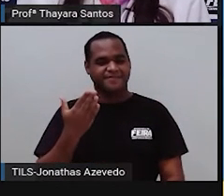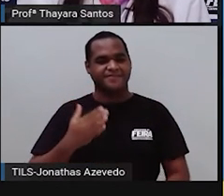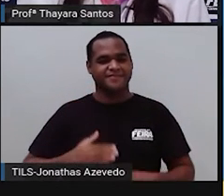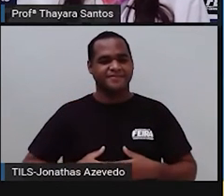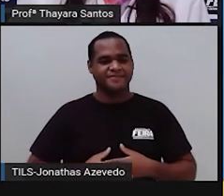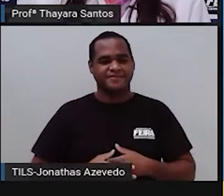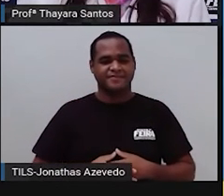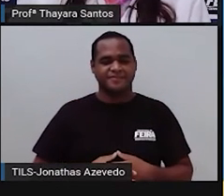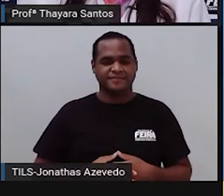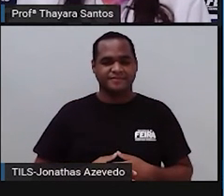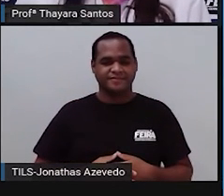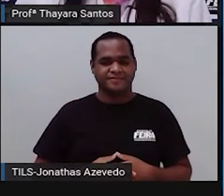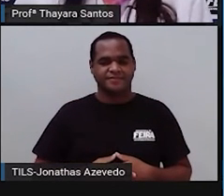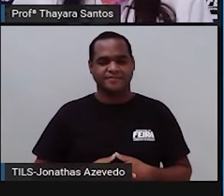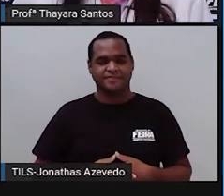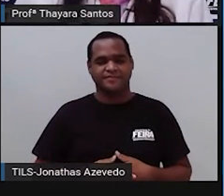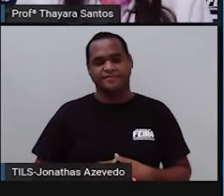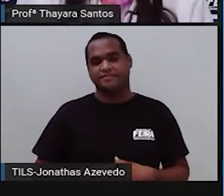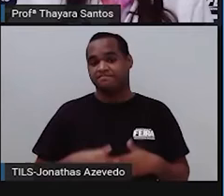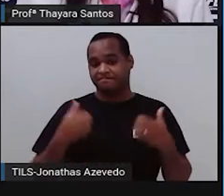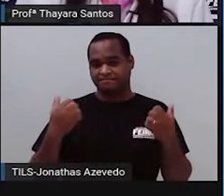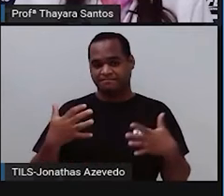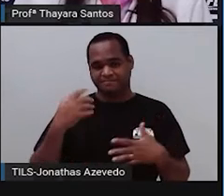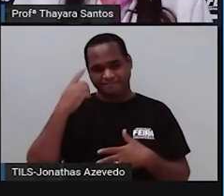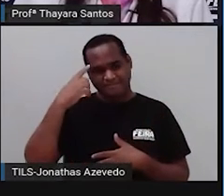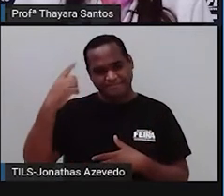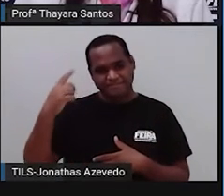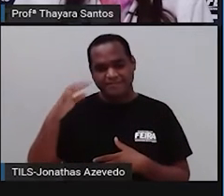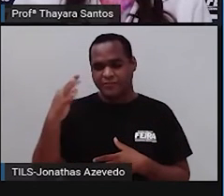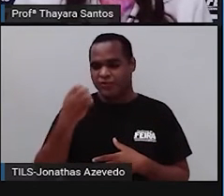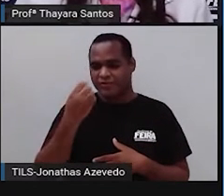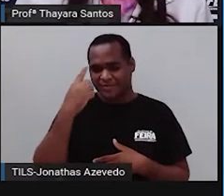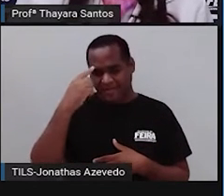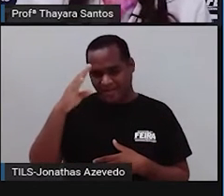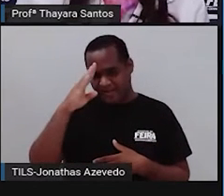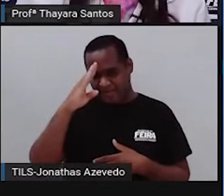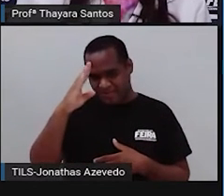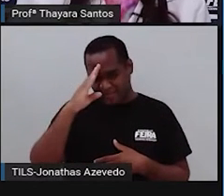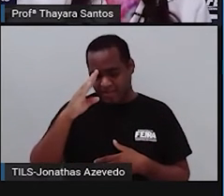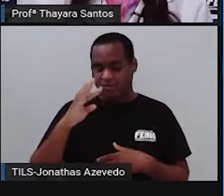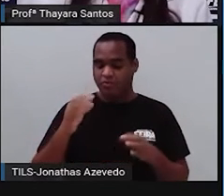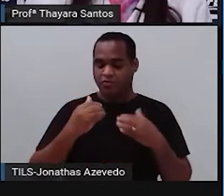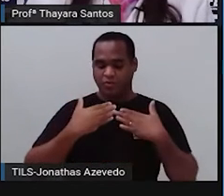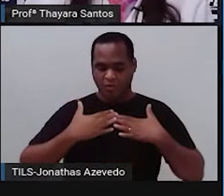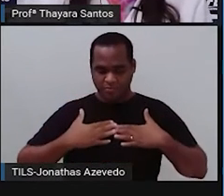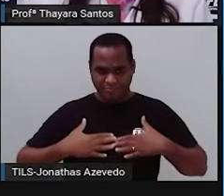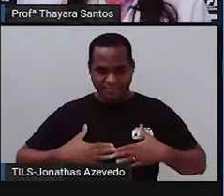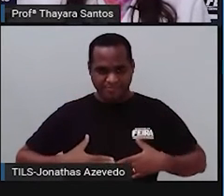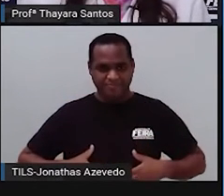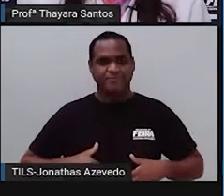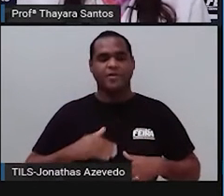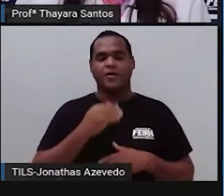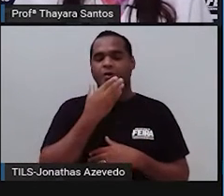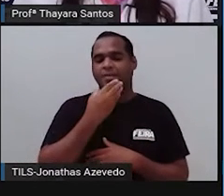era o tema da aula de hoje. E hoje a gente vai estudar sobre os principais tipos de tecidos humanos.